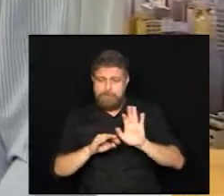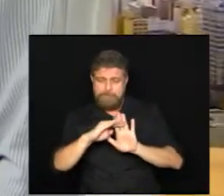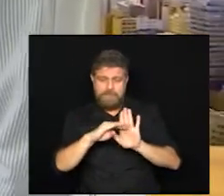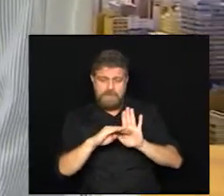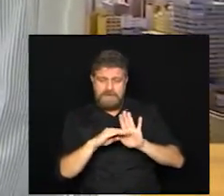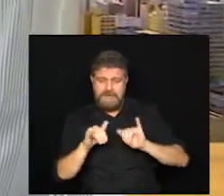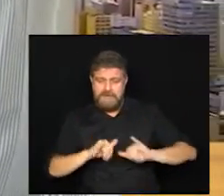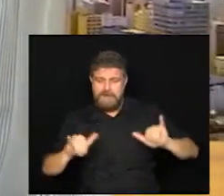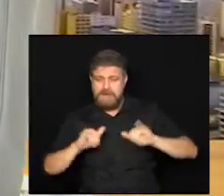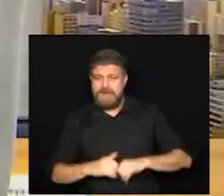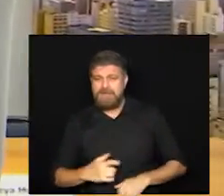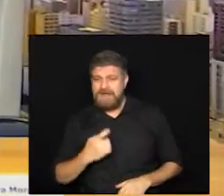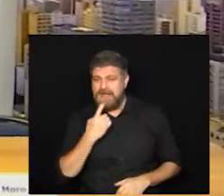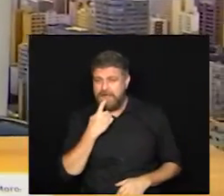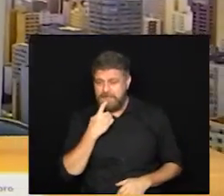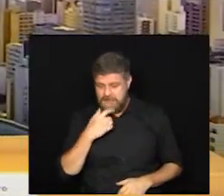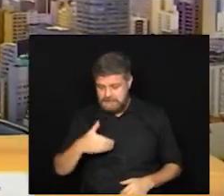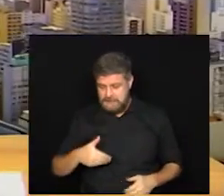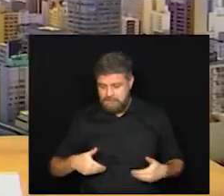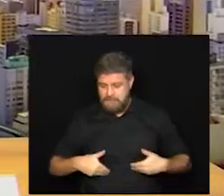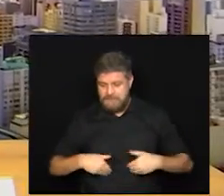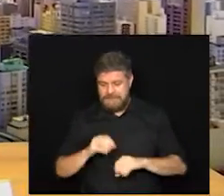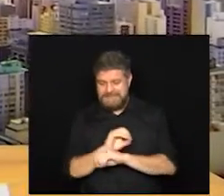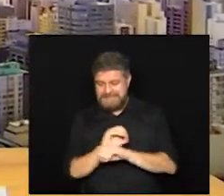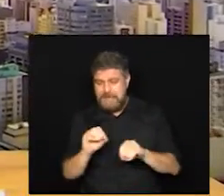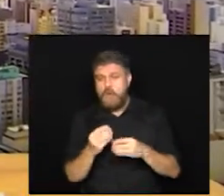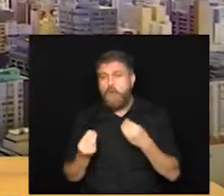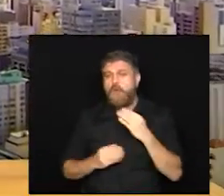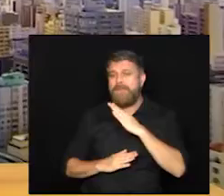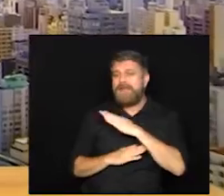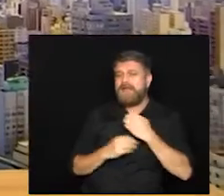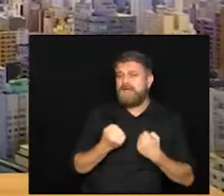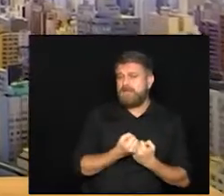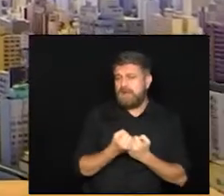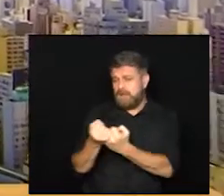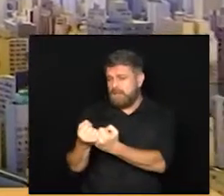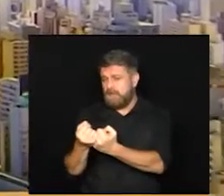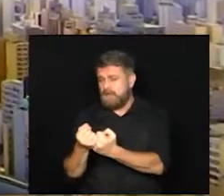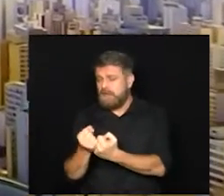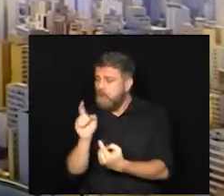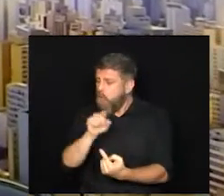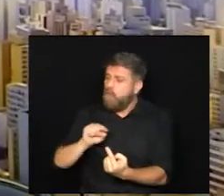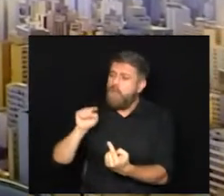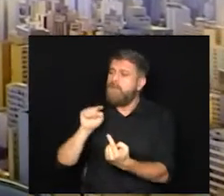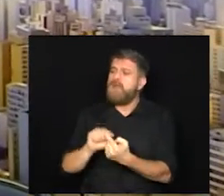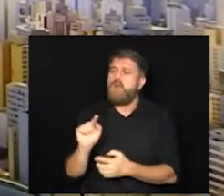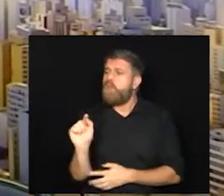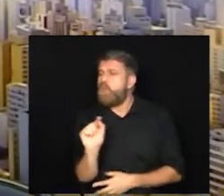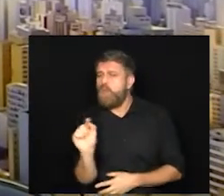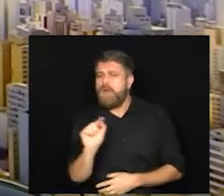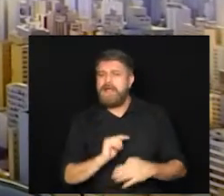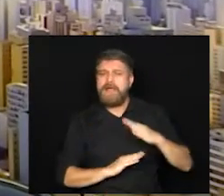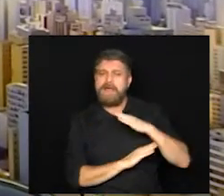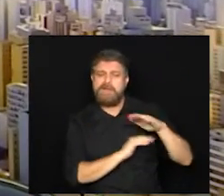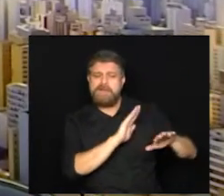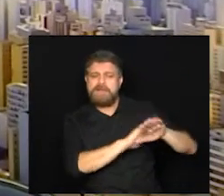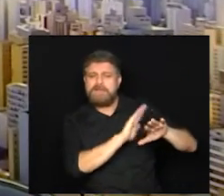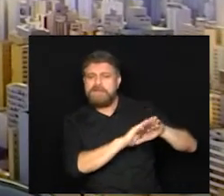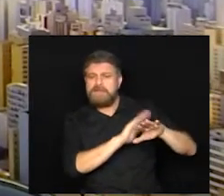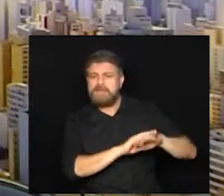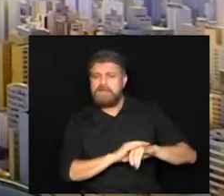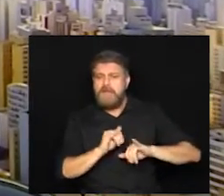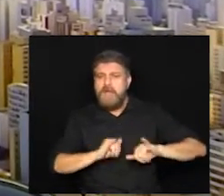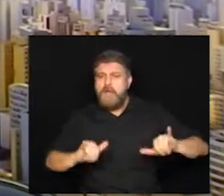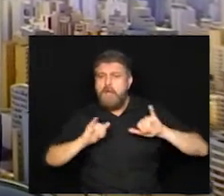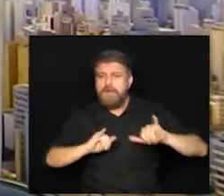pela sua presença como é que a Câmara está apoiando desse projeto qual é a intenção da Câmara Municipal no Campinas Sem Fome